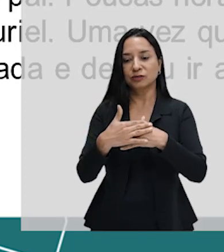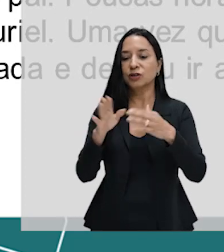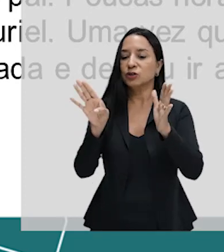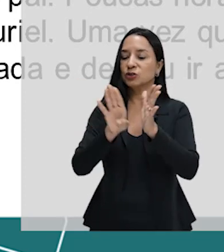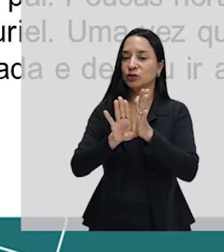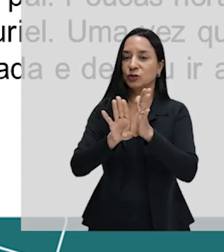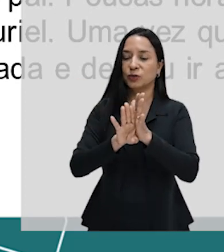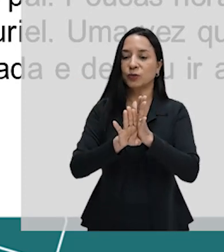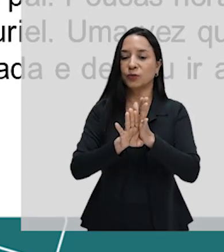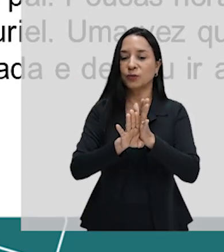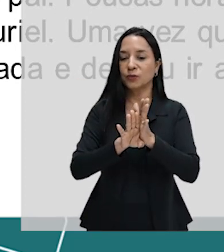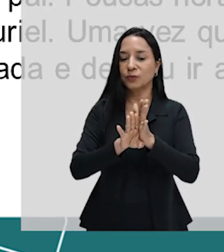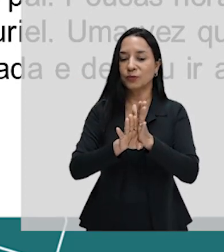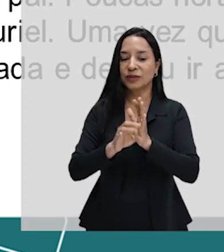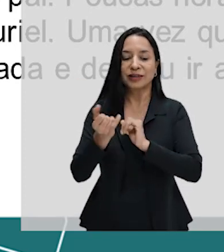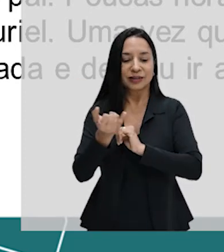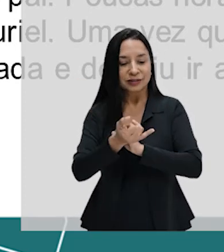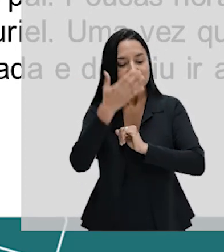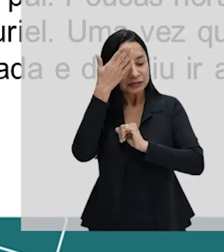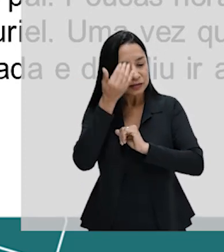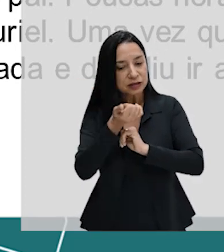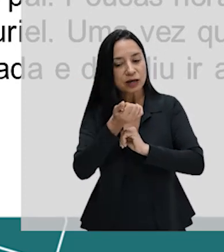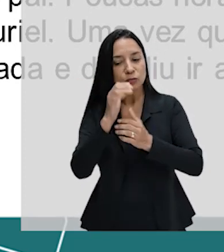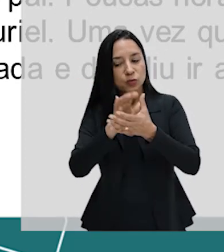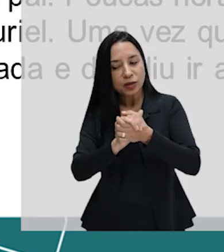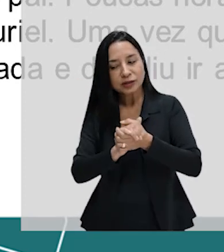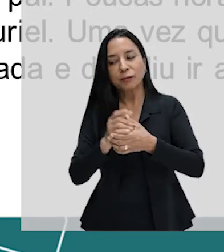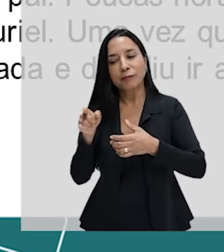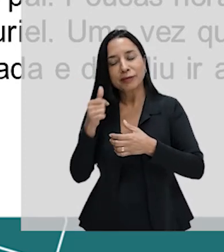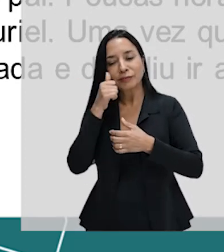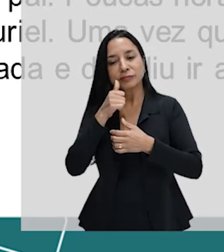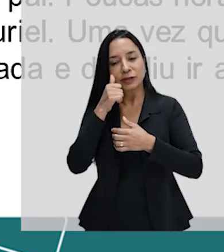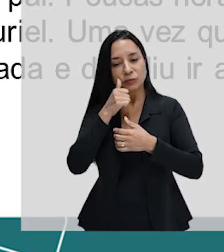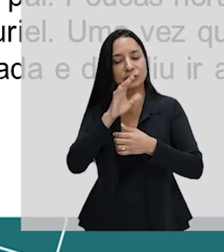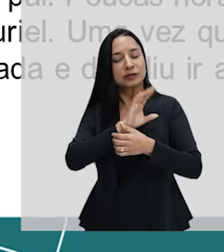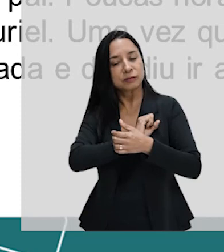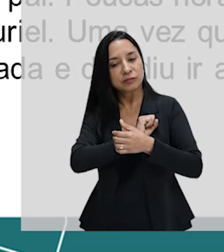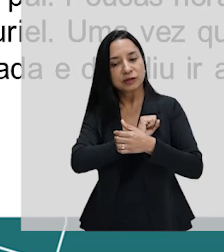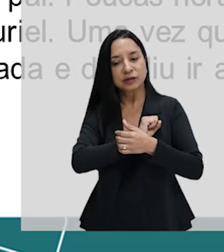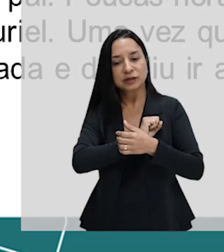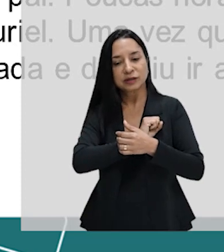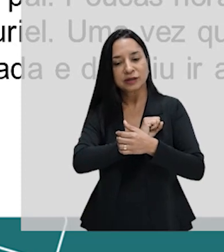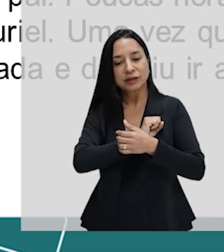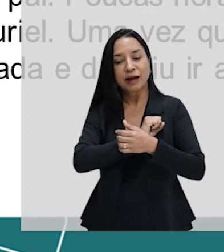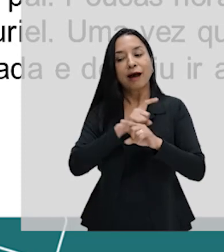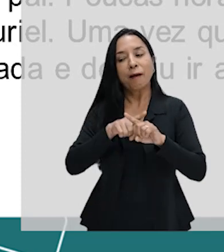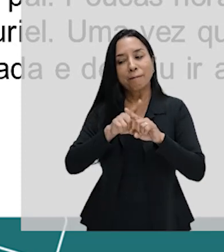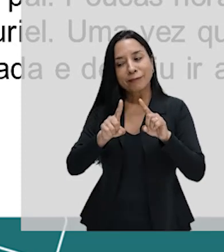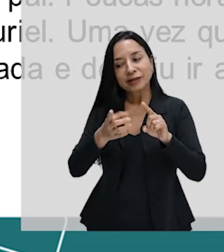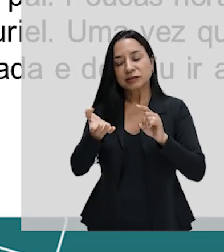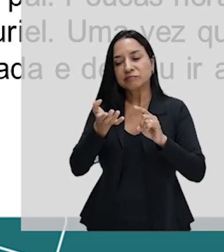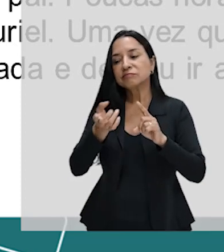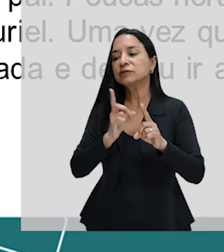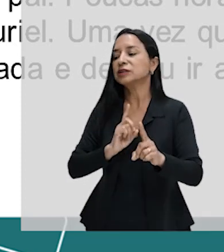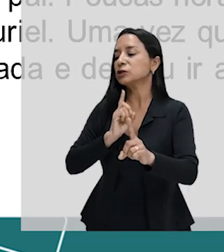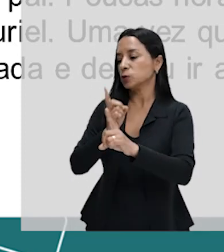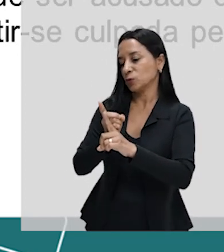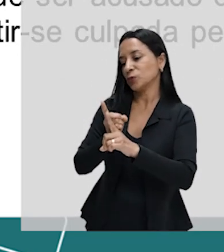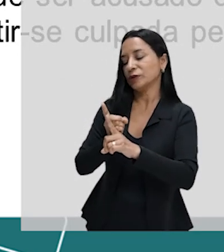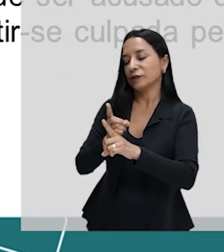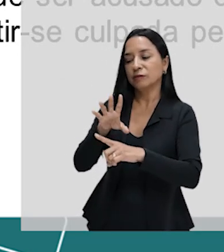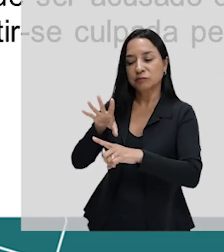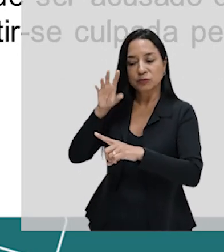chega à cidade, foi informado do casamento da sua amada e decidiu ir ao encontro de Isabel para ouvir sua versão.